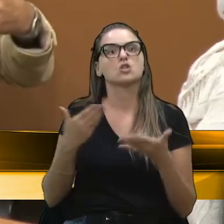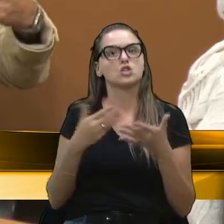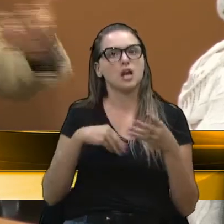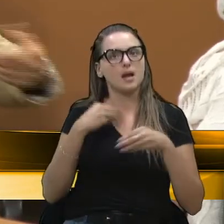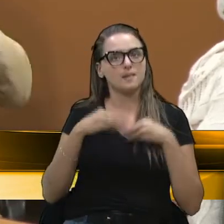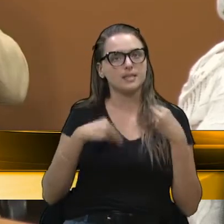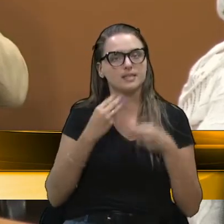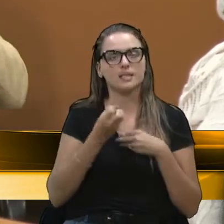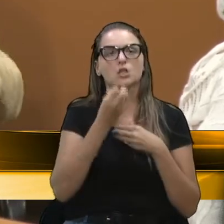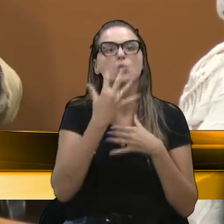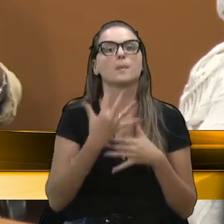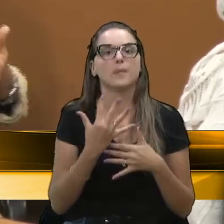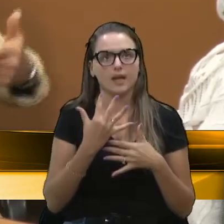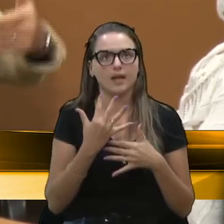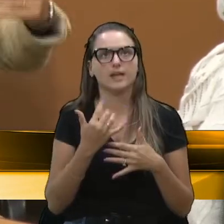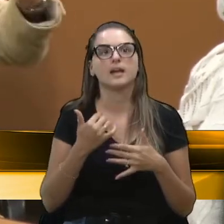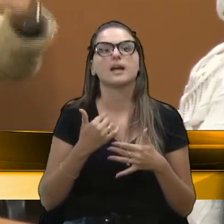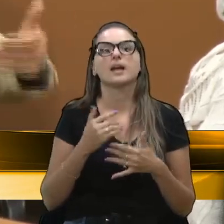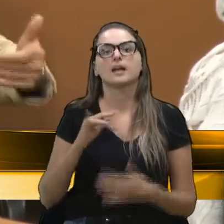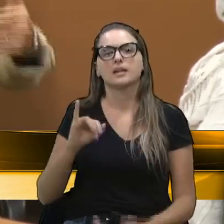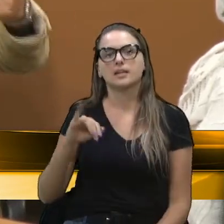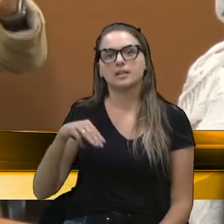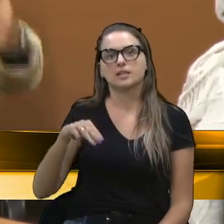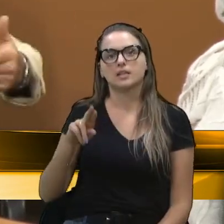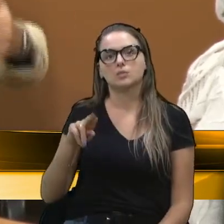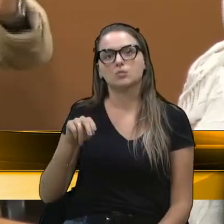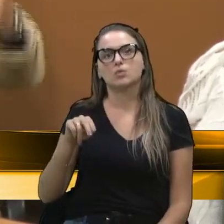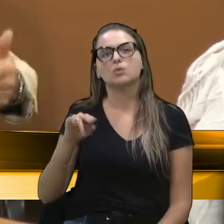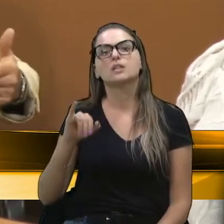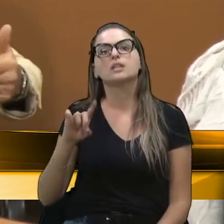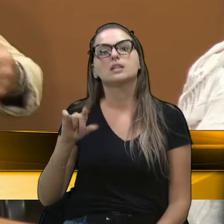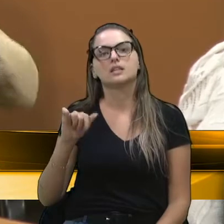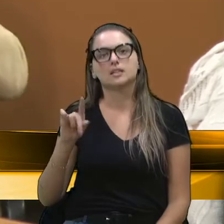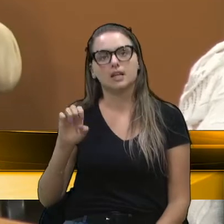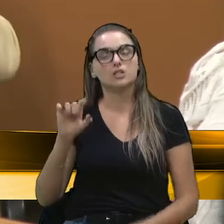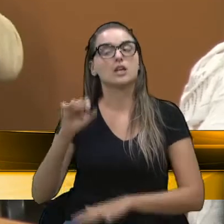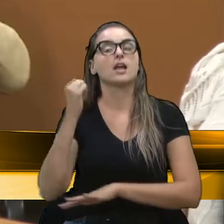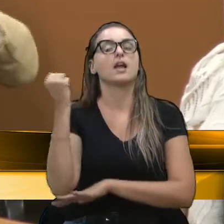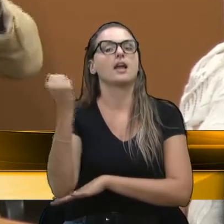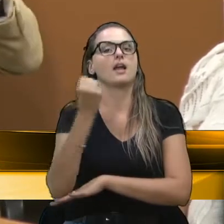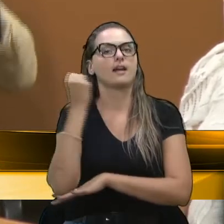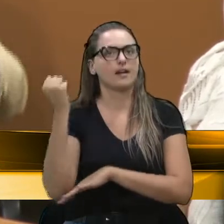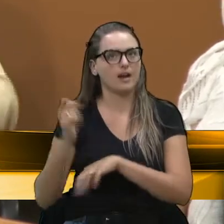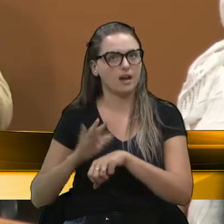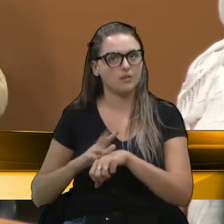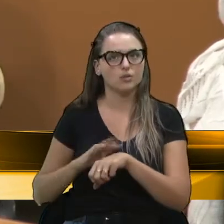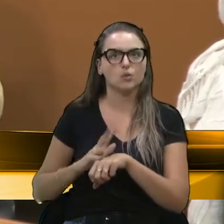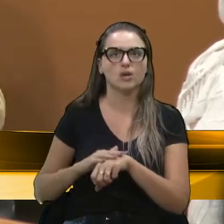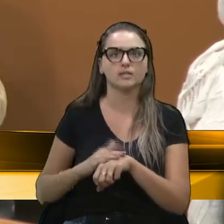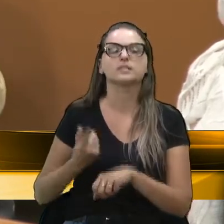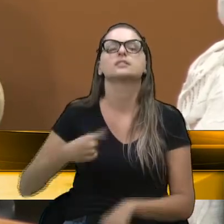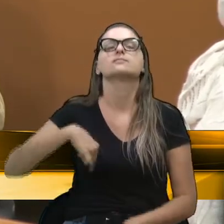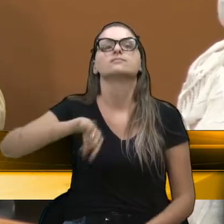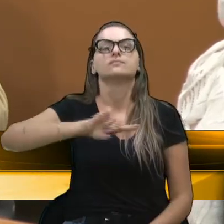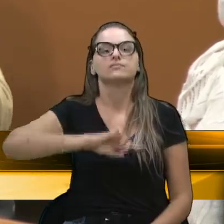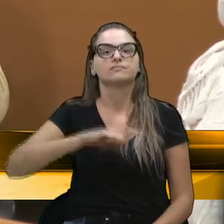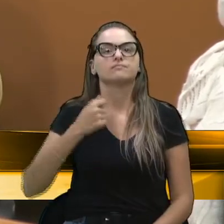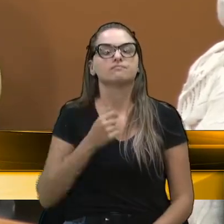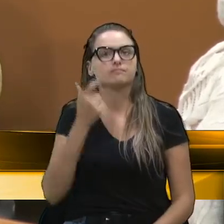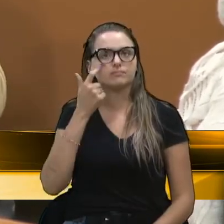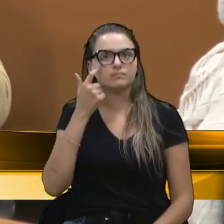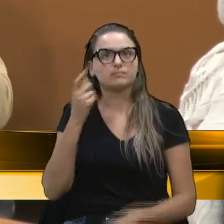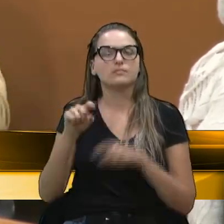não tenho comorbidade. Mas senti que ela é uma doença grave. Então nós temos que considerar ela importante e séria.